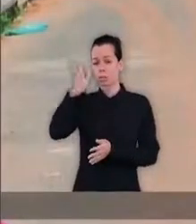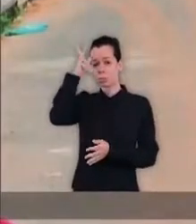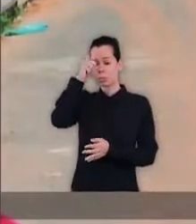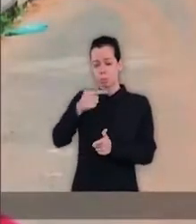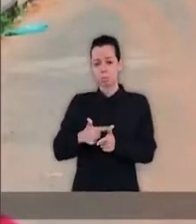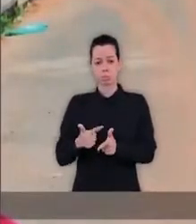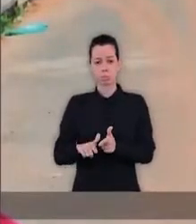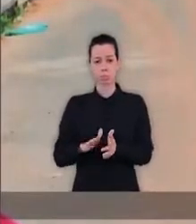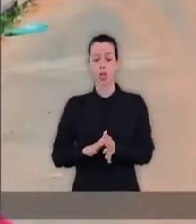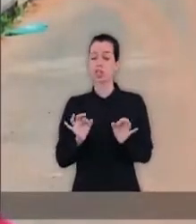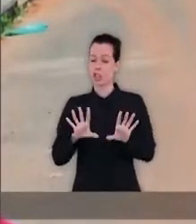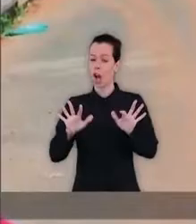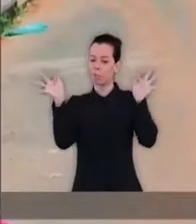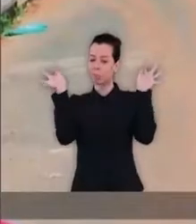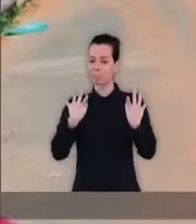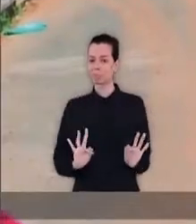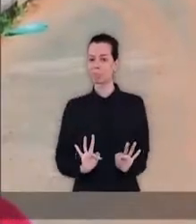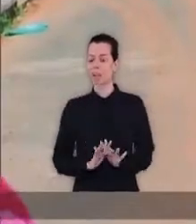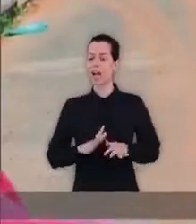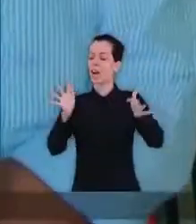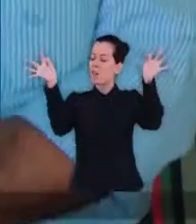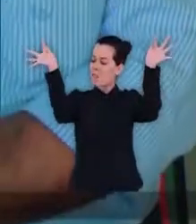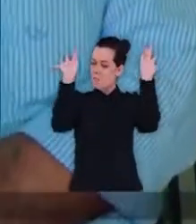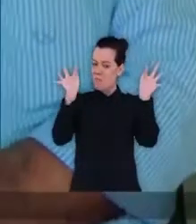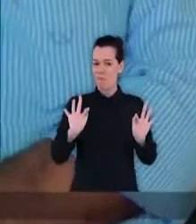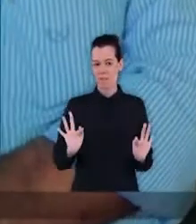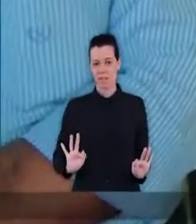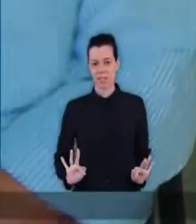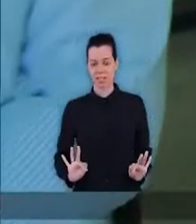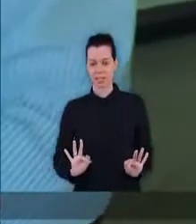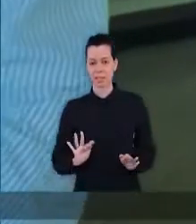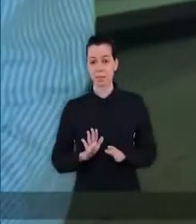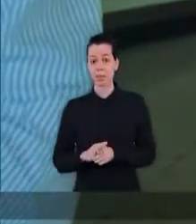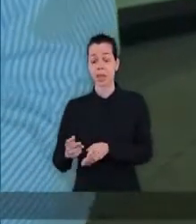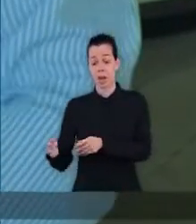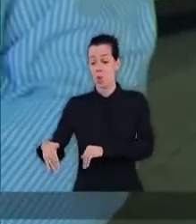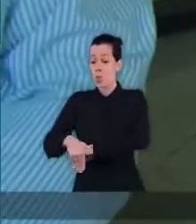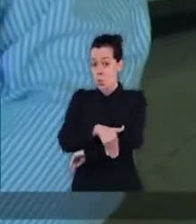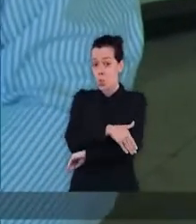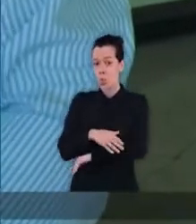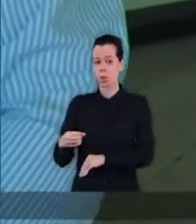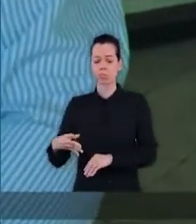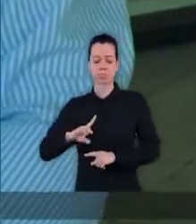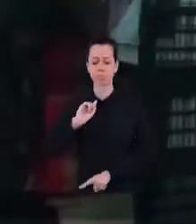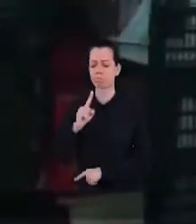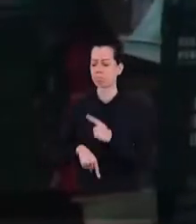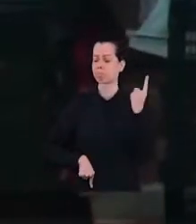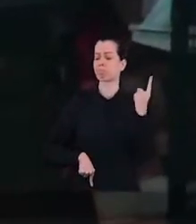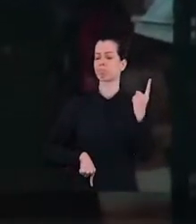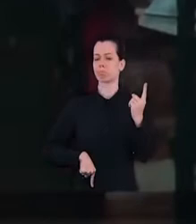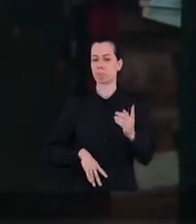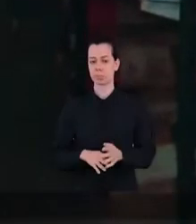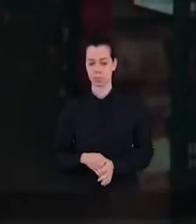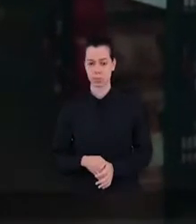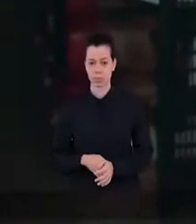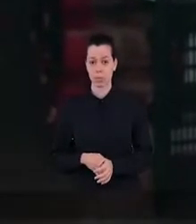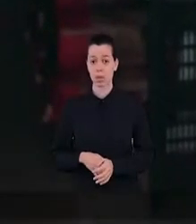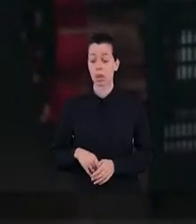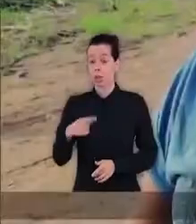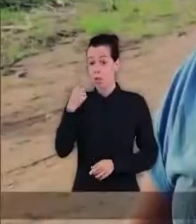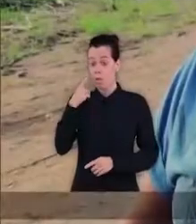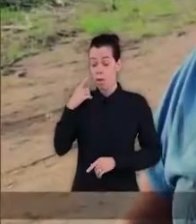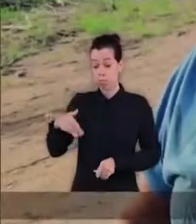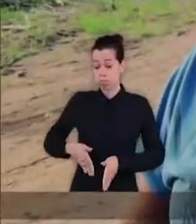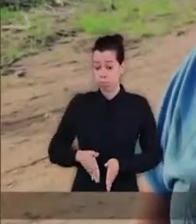Agora está resolvido o problema. Só alegria. Estou muito feliz. Estou muito feliz com o asfalto. Mudou totalmente.